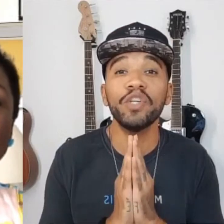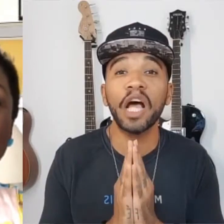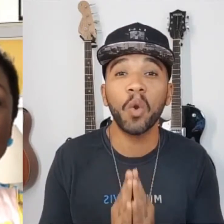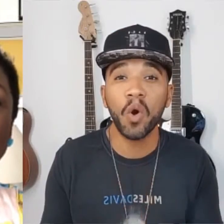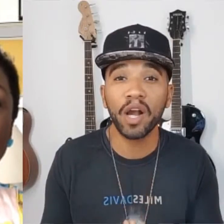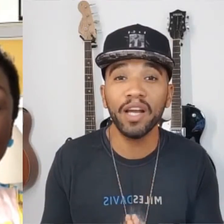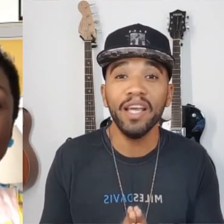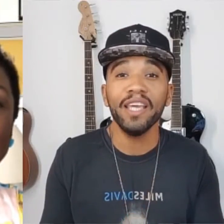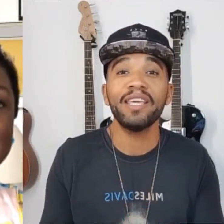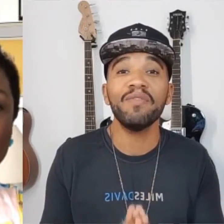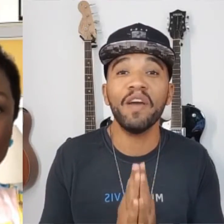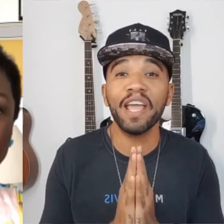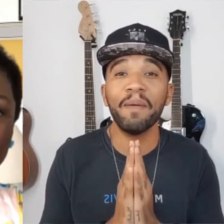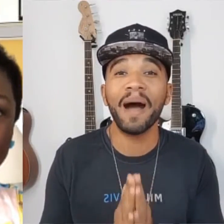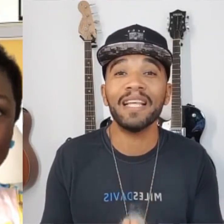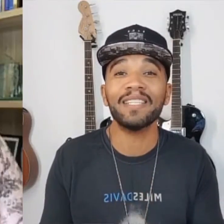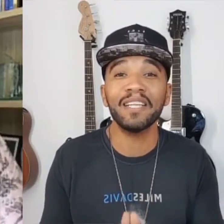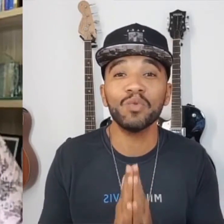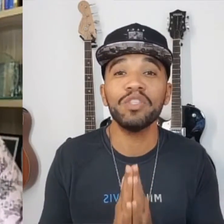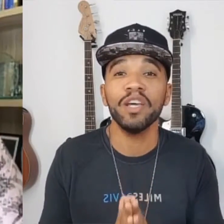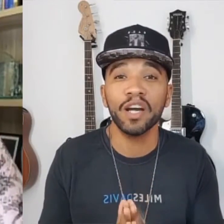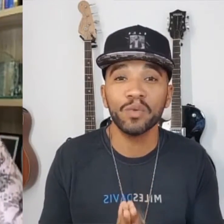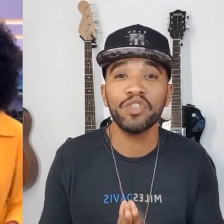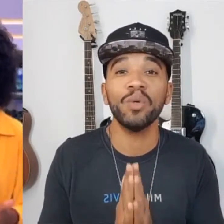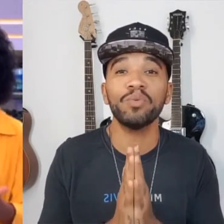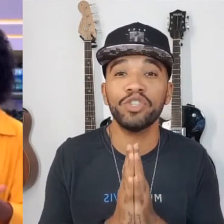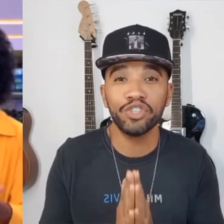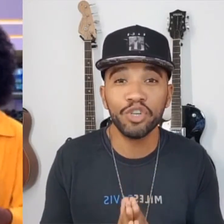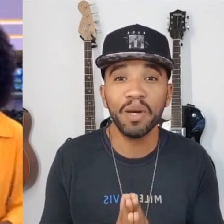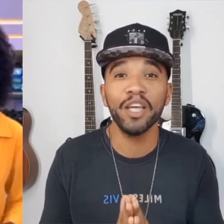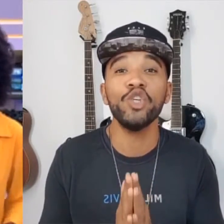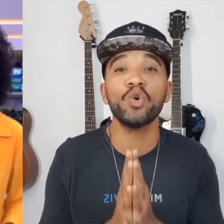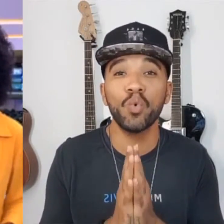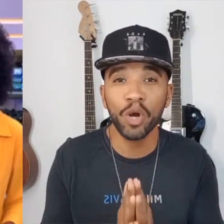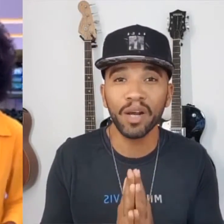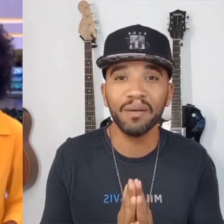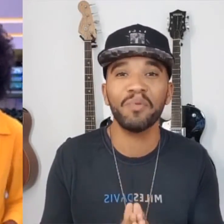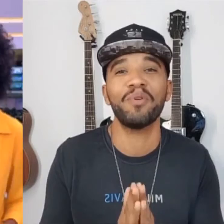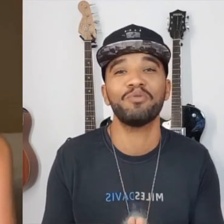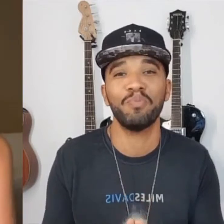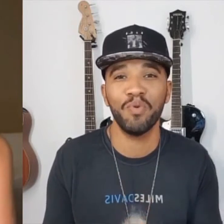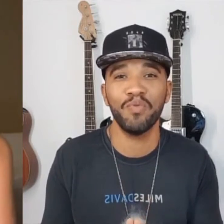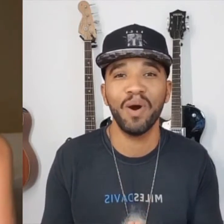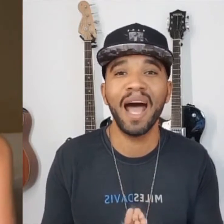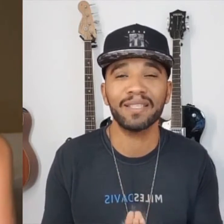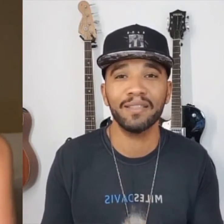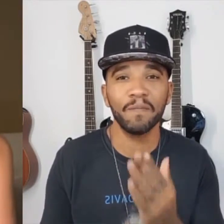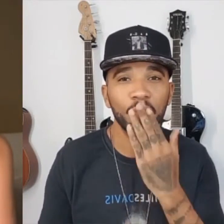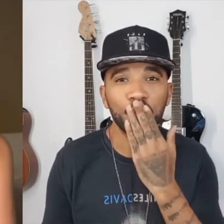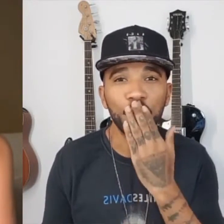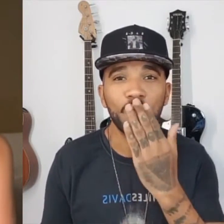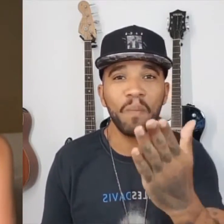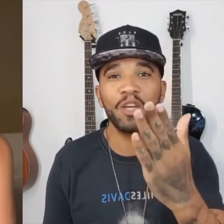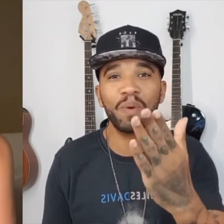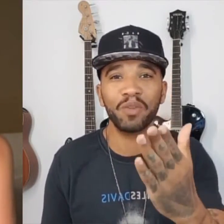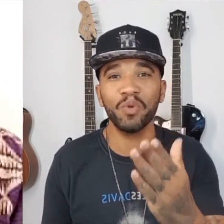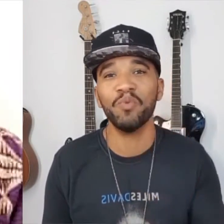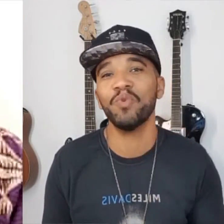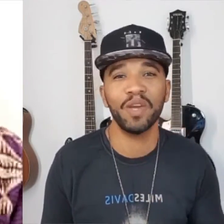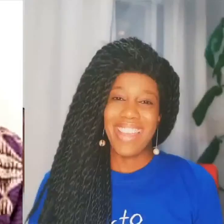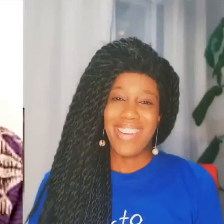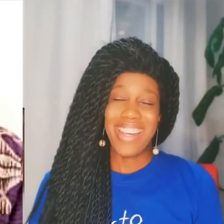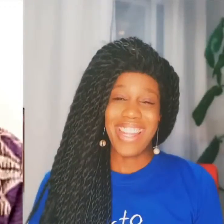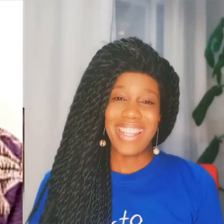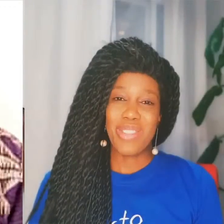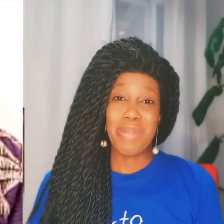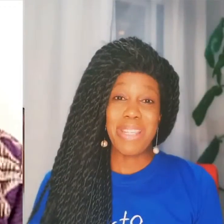esse sucesso que é sempre grande. Parabéns, revista Raça. beijo enorme para vocês. Um beijo para todos.